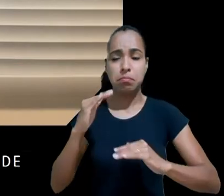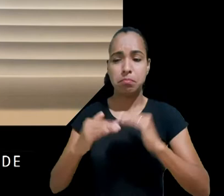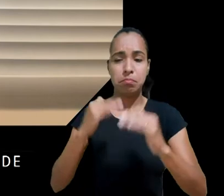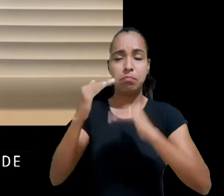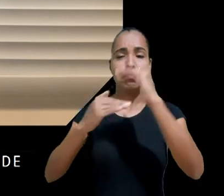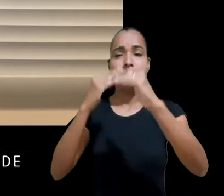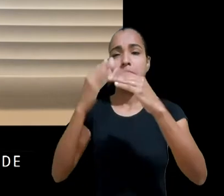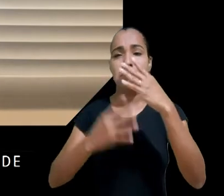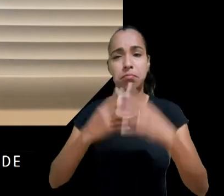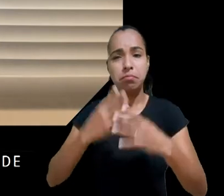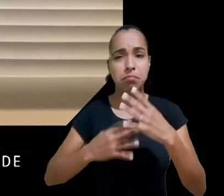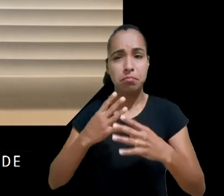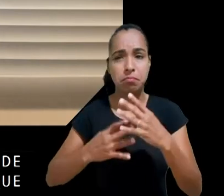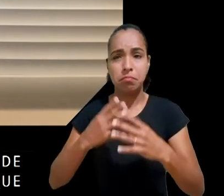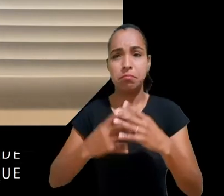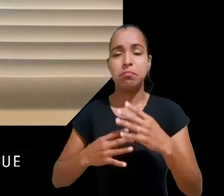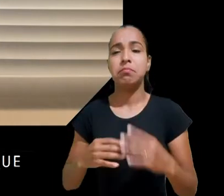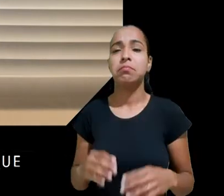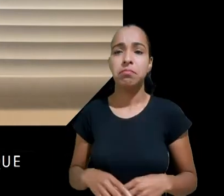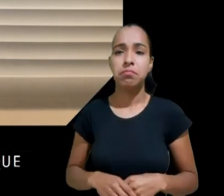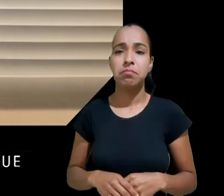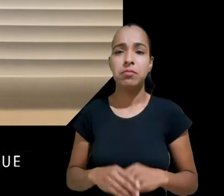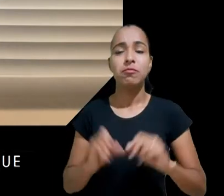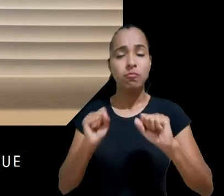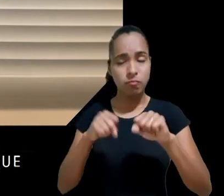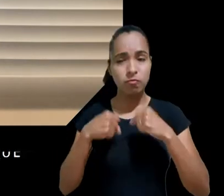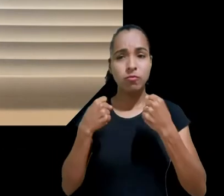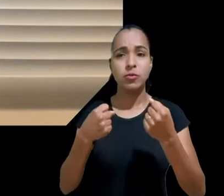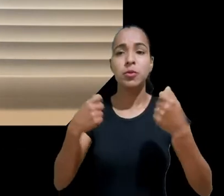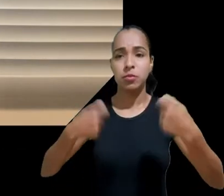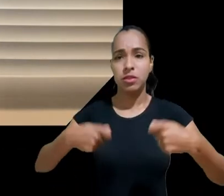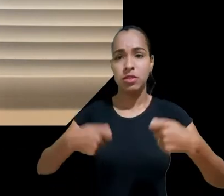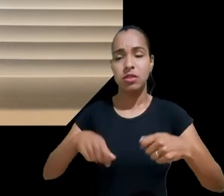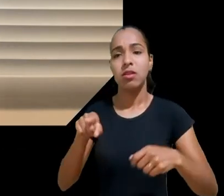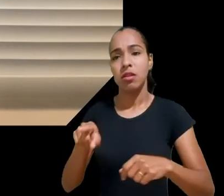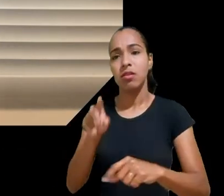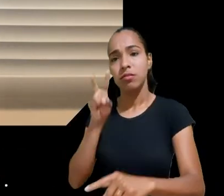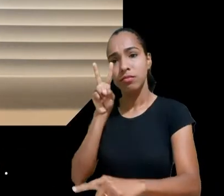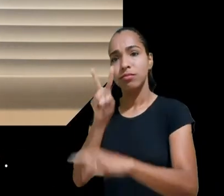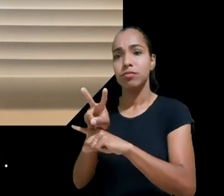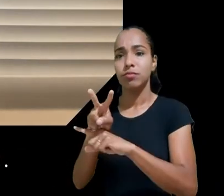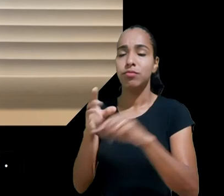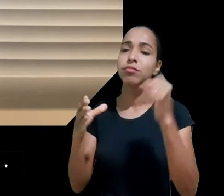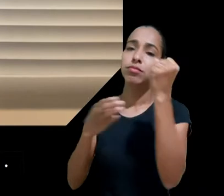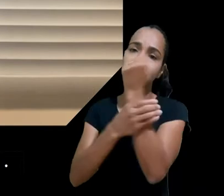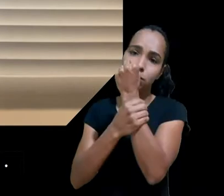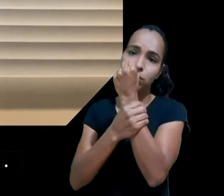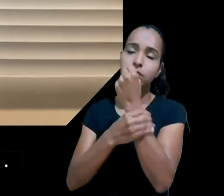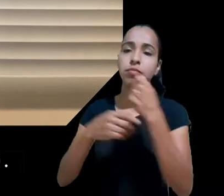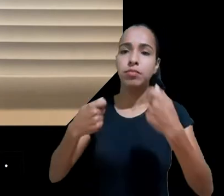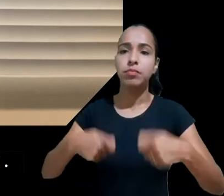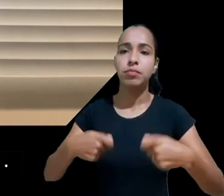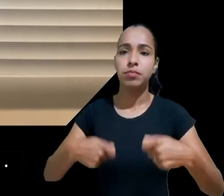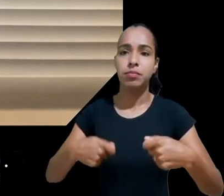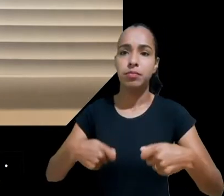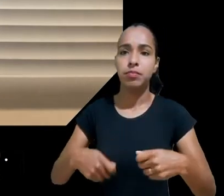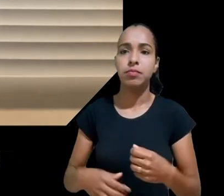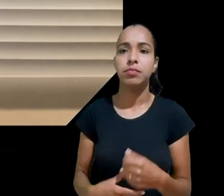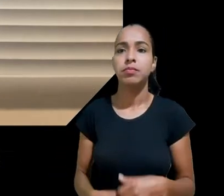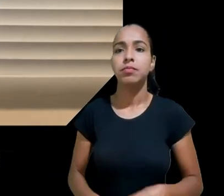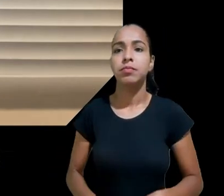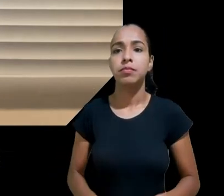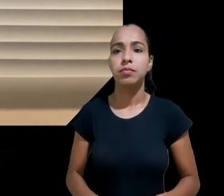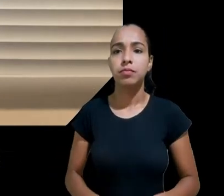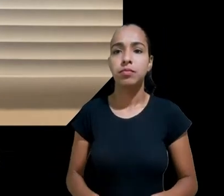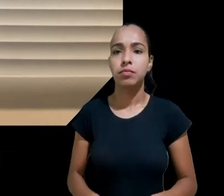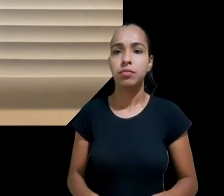exatamente em prol da proteção. O que a gente tem visto aqui é que na prática as plataformas elas têm priorizado seus